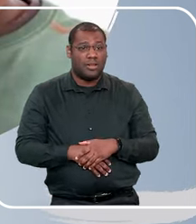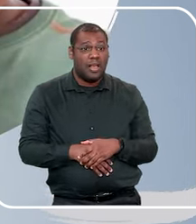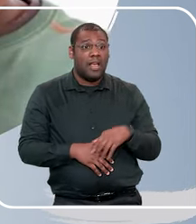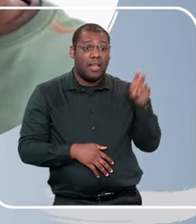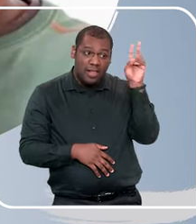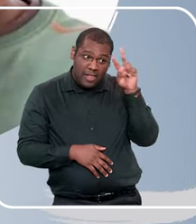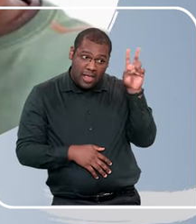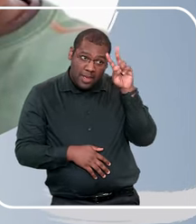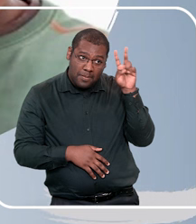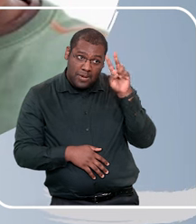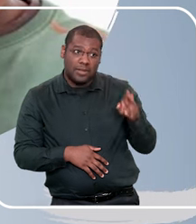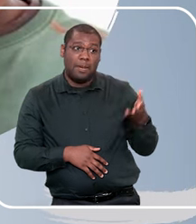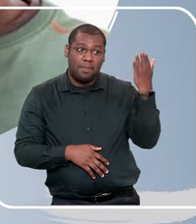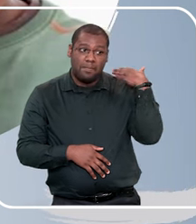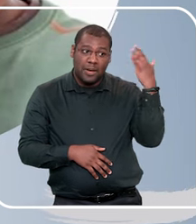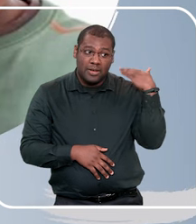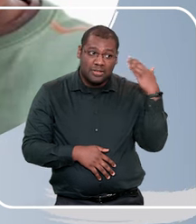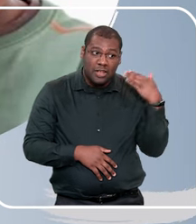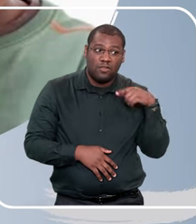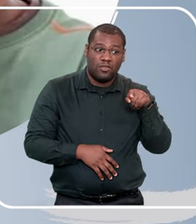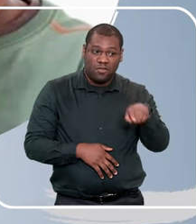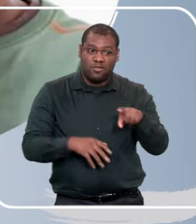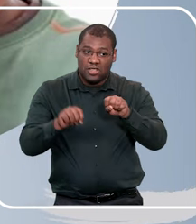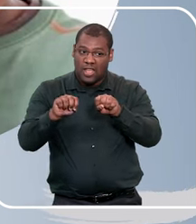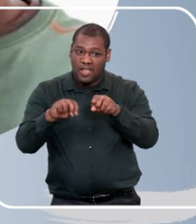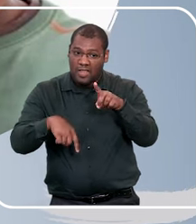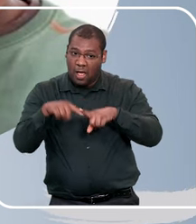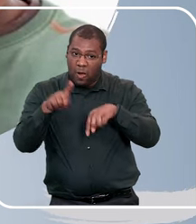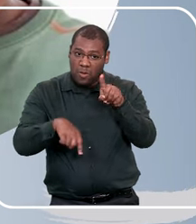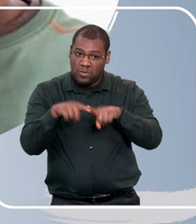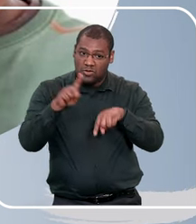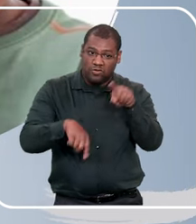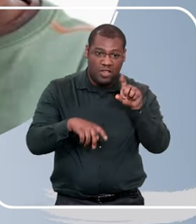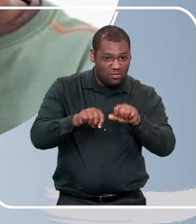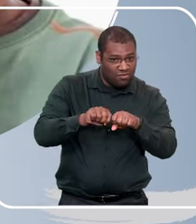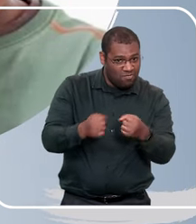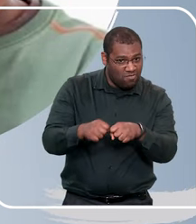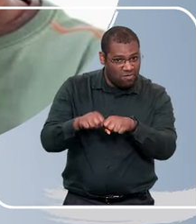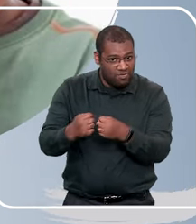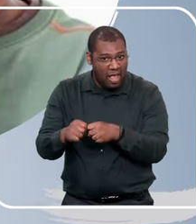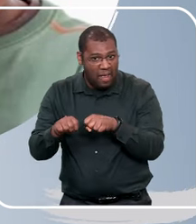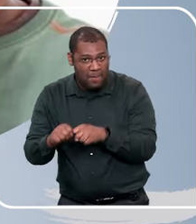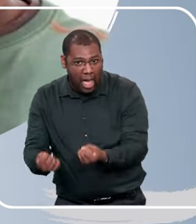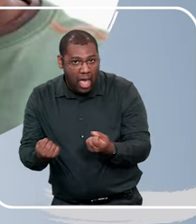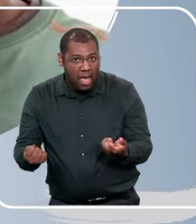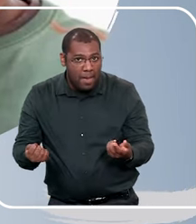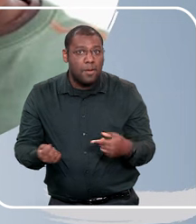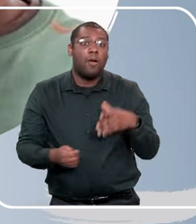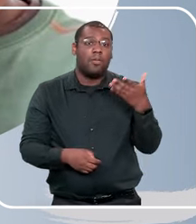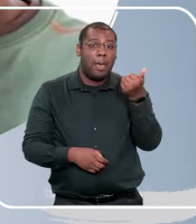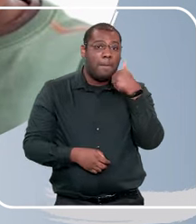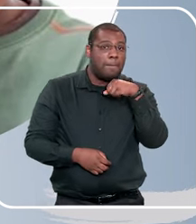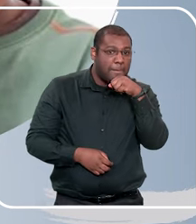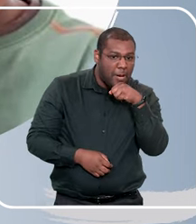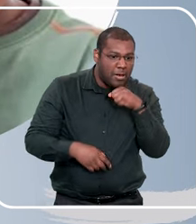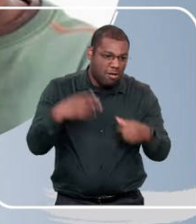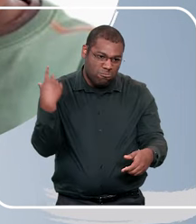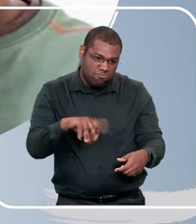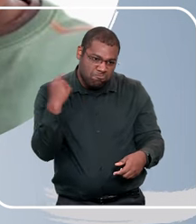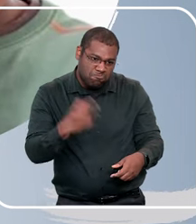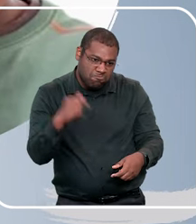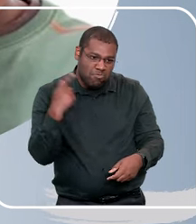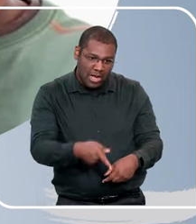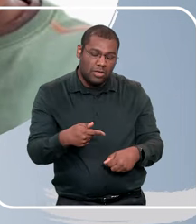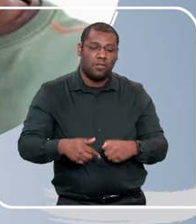lembra? Sua mãe te bateu naquele dia que você quebrou aquilo, que você fez isso, que você mentiu, porque ela é de dentro de casa, ela sabe o que acontece na nossa casa,